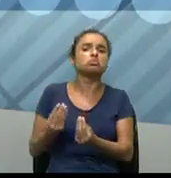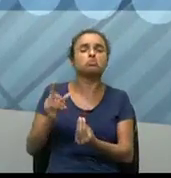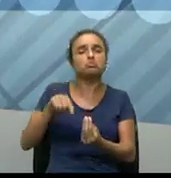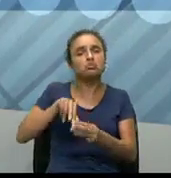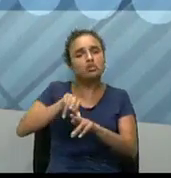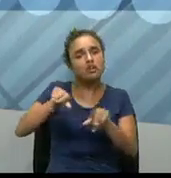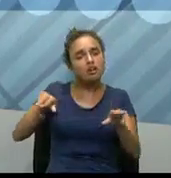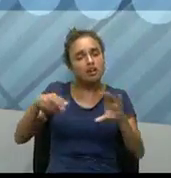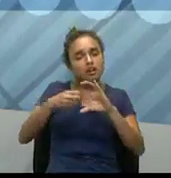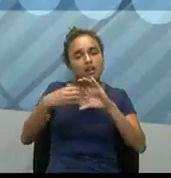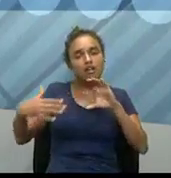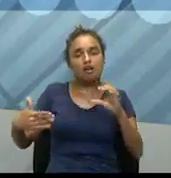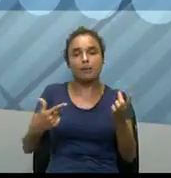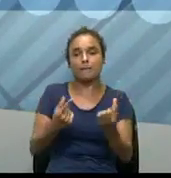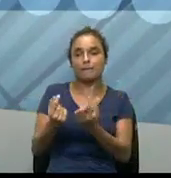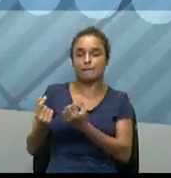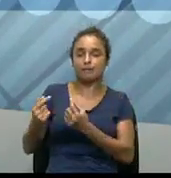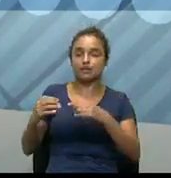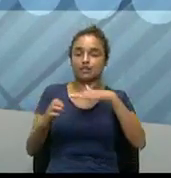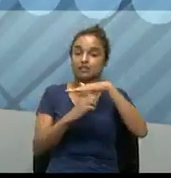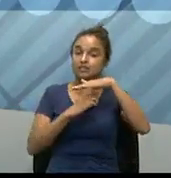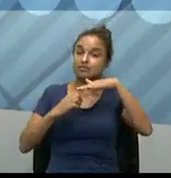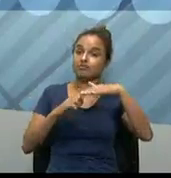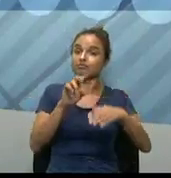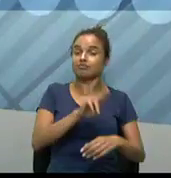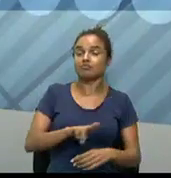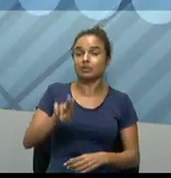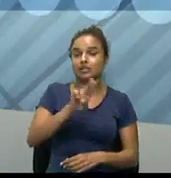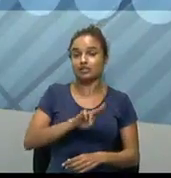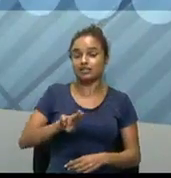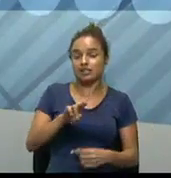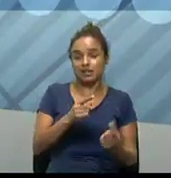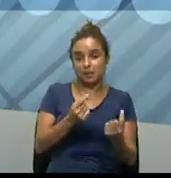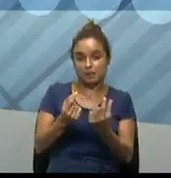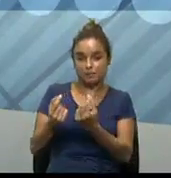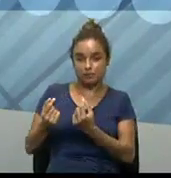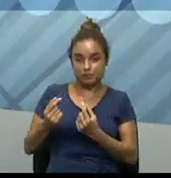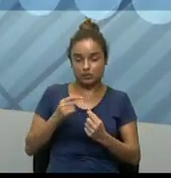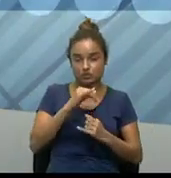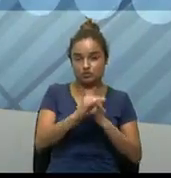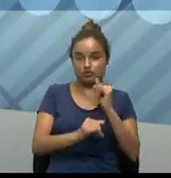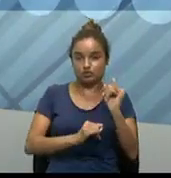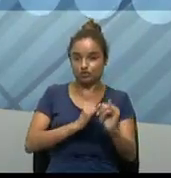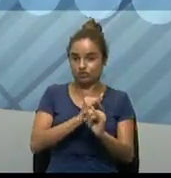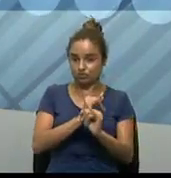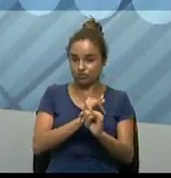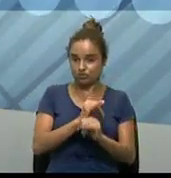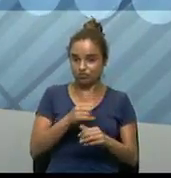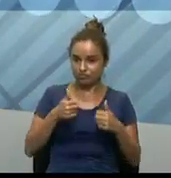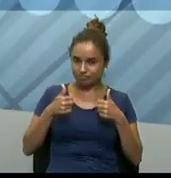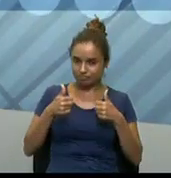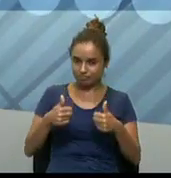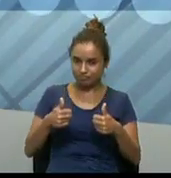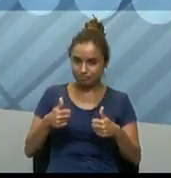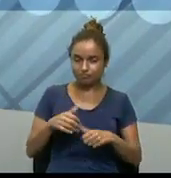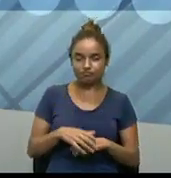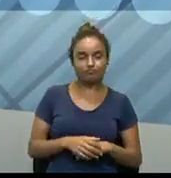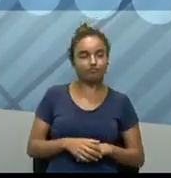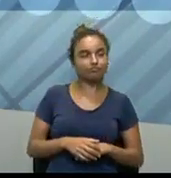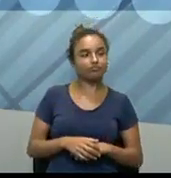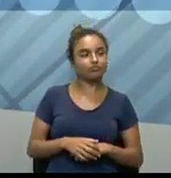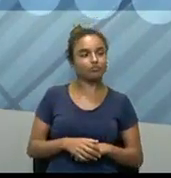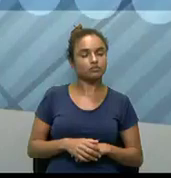aí um pouco, né? Então, das empresas que estão utilizando a moeda virtual, tá? Então, assim, né?